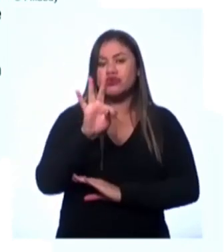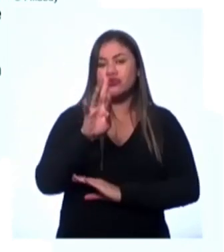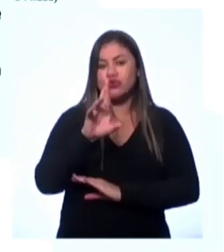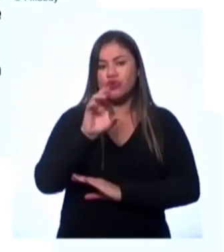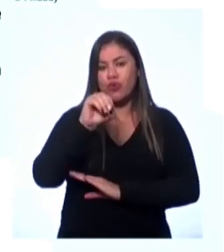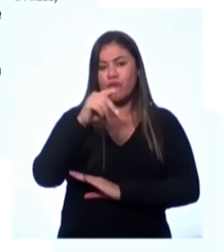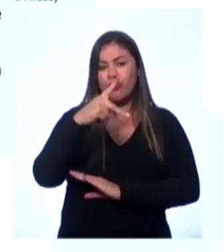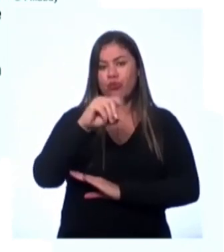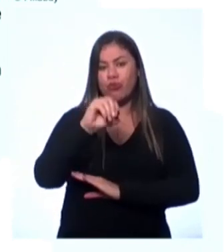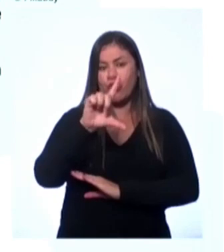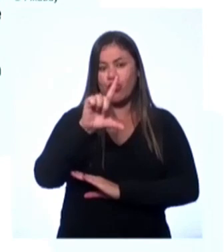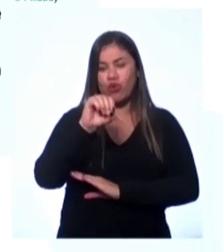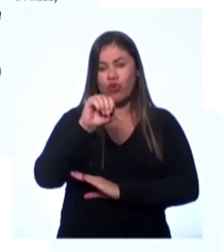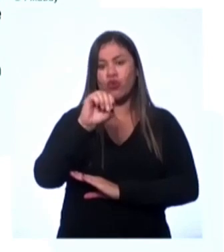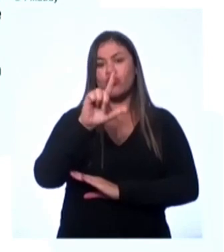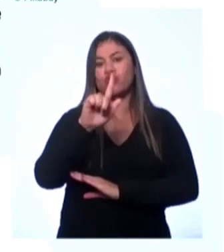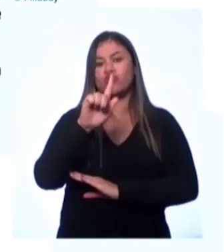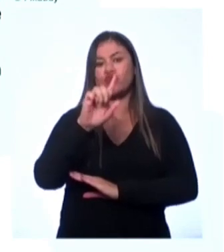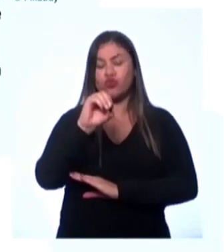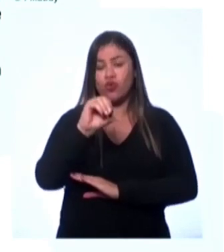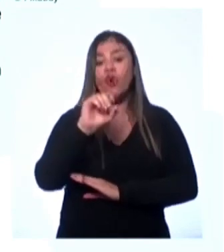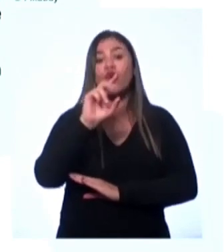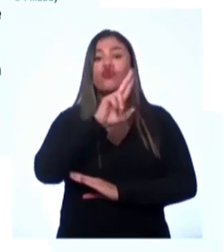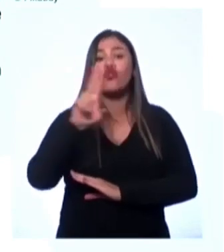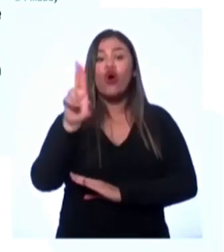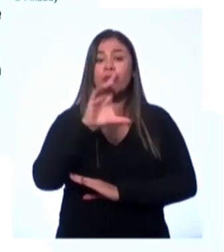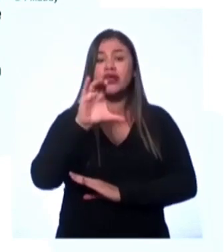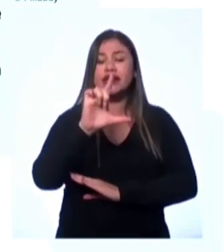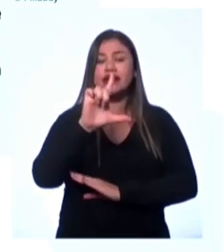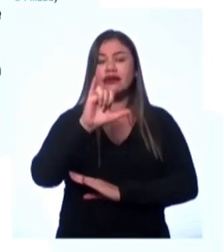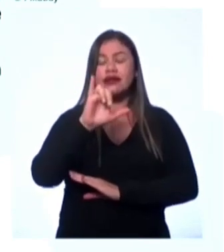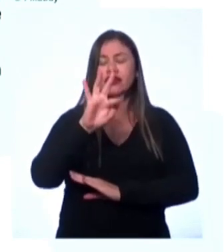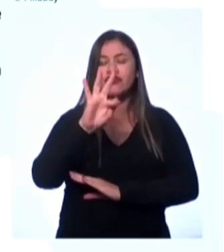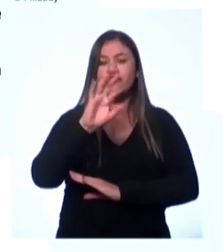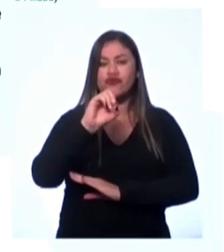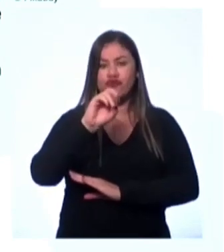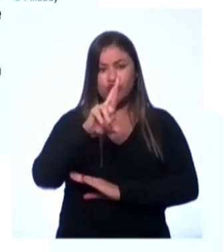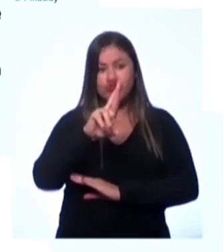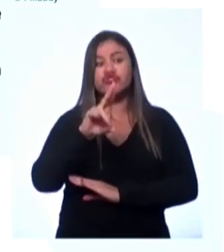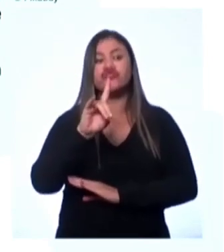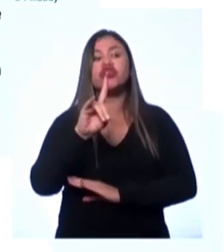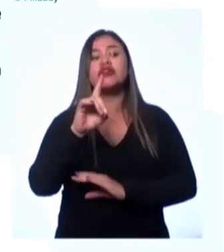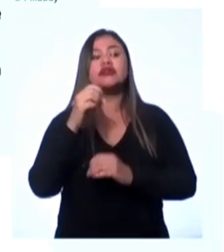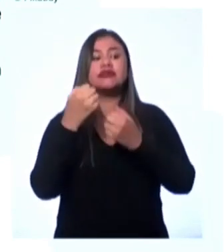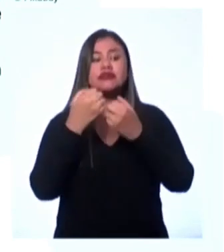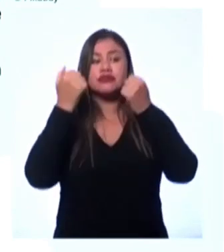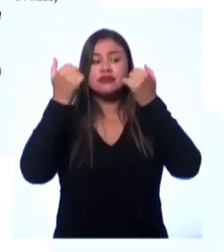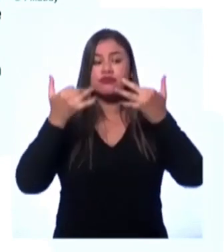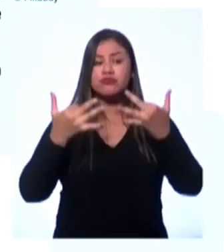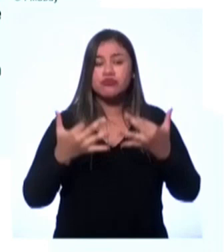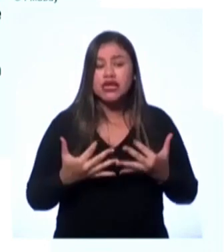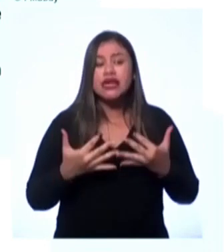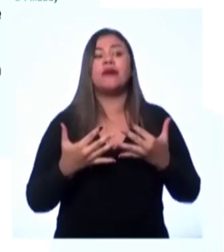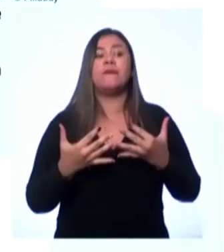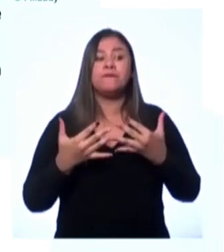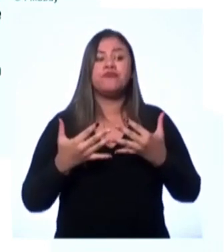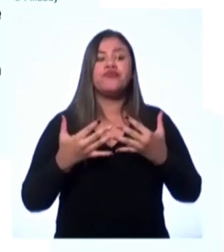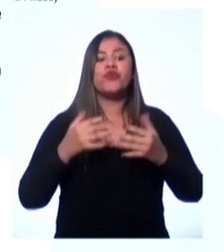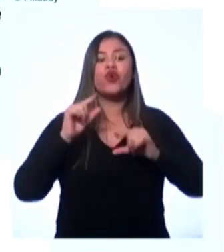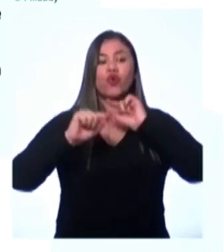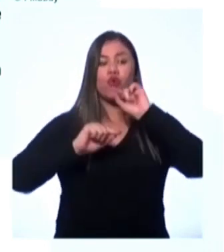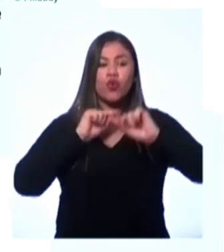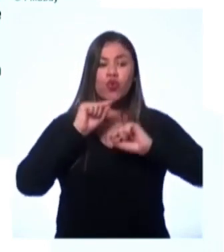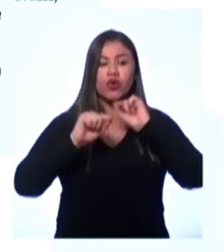a cultura é uma teia de significados tecida pelo homem. Essa teia orienta a existência